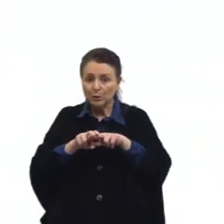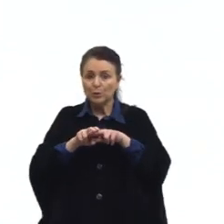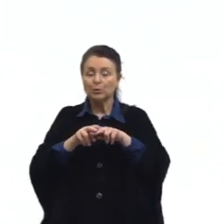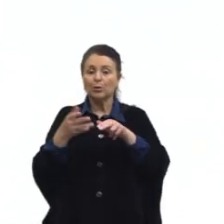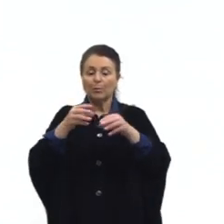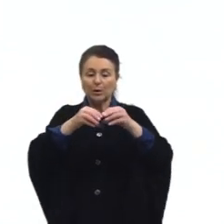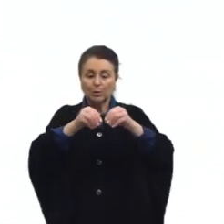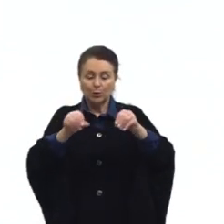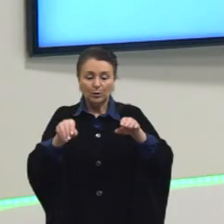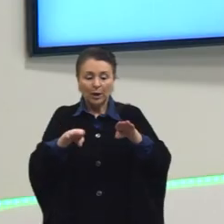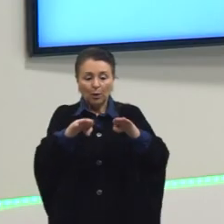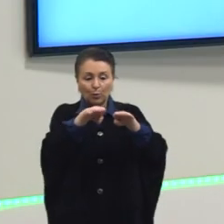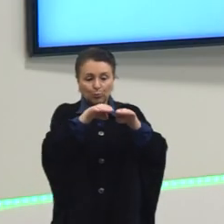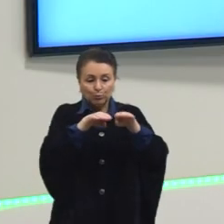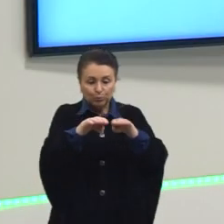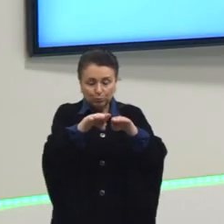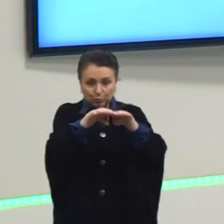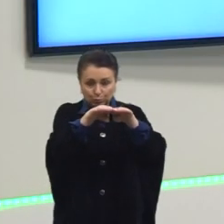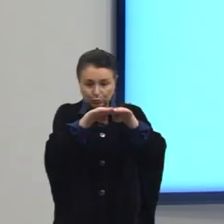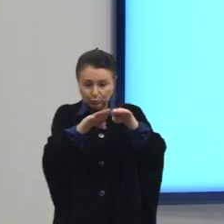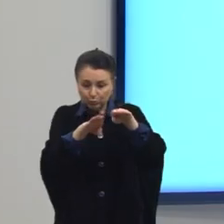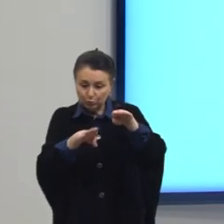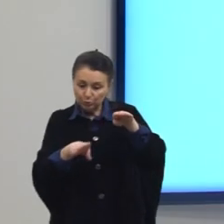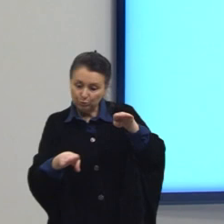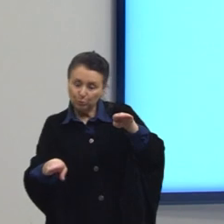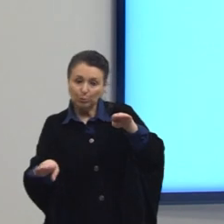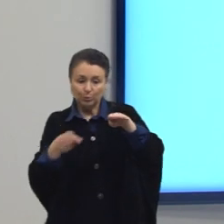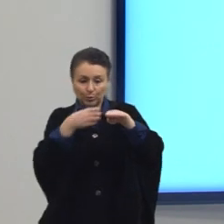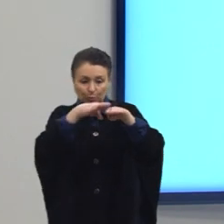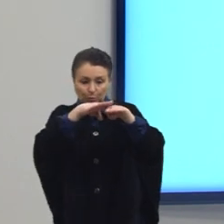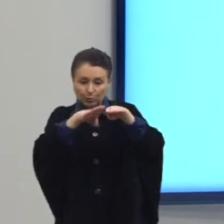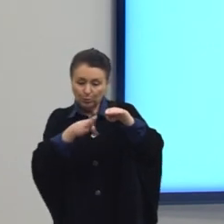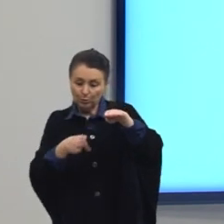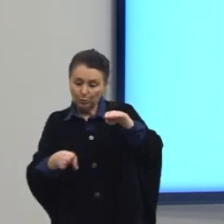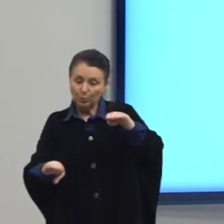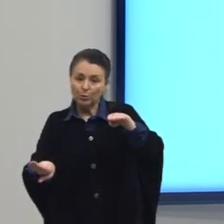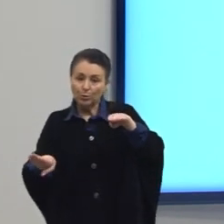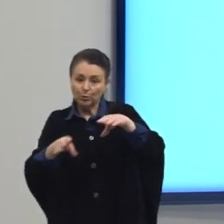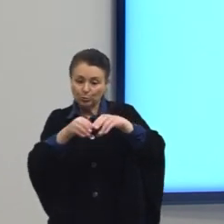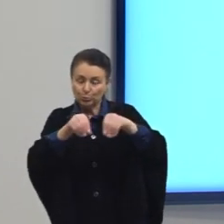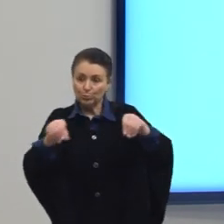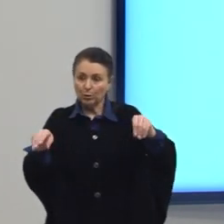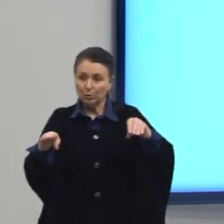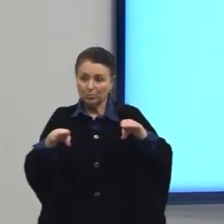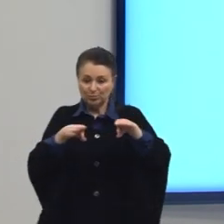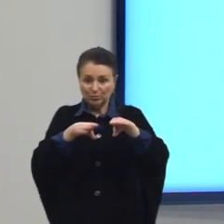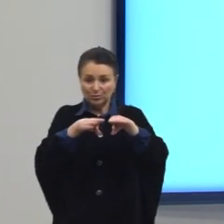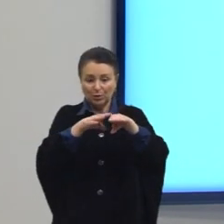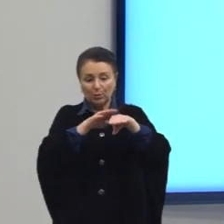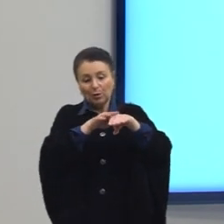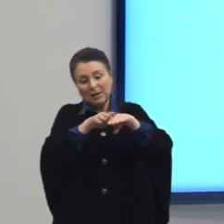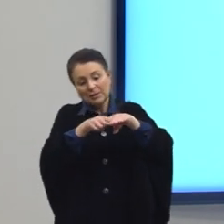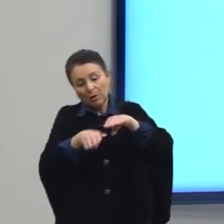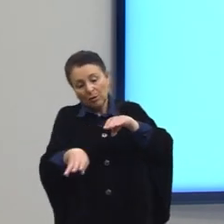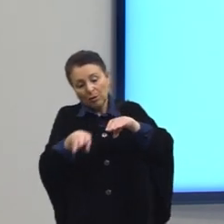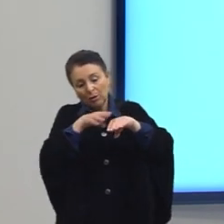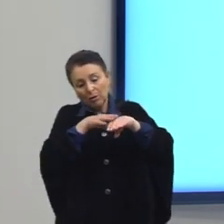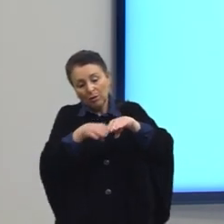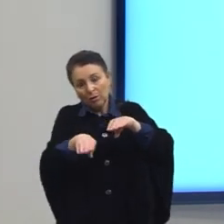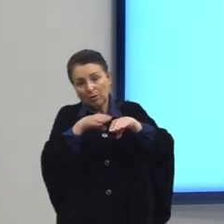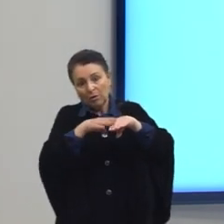ver nessa imagem aqui um exemplo de erosão do solo. Pode ver que nessa área com erosão já não nasce a